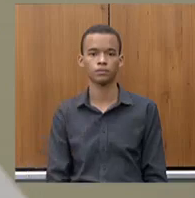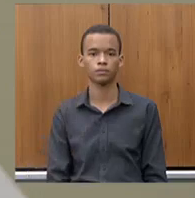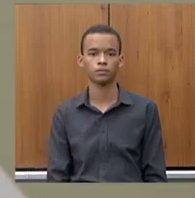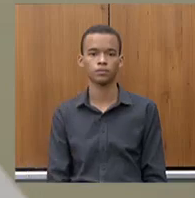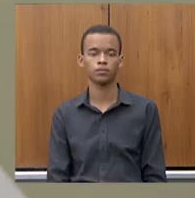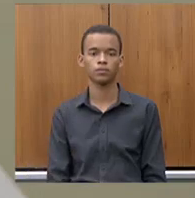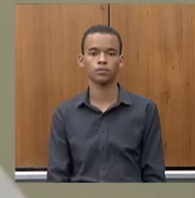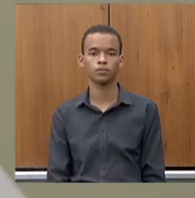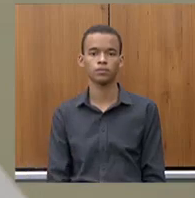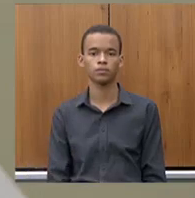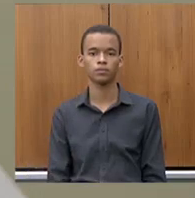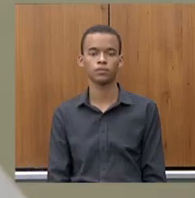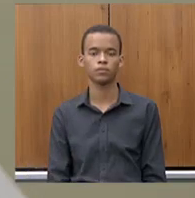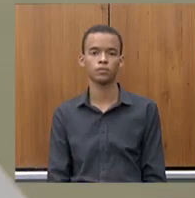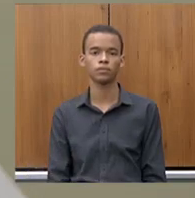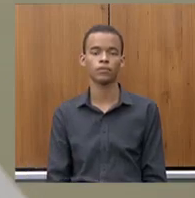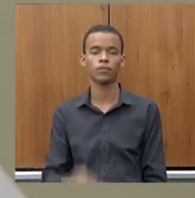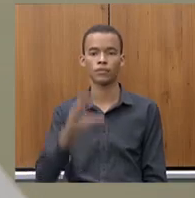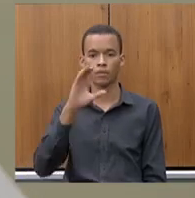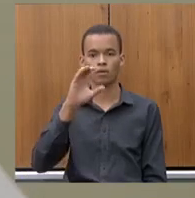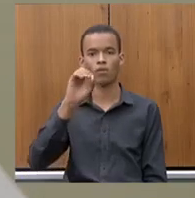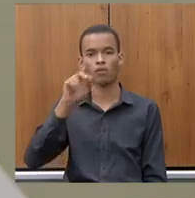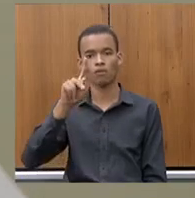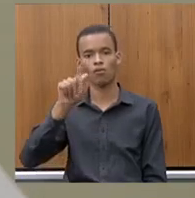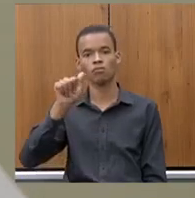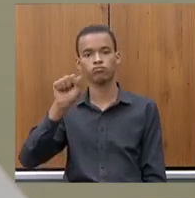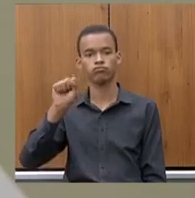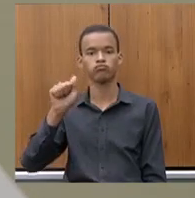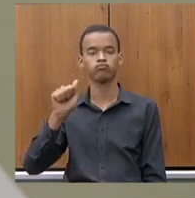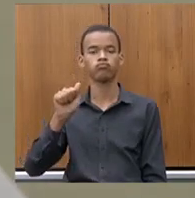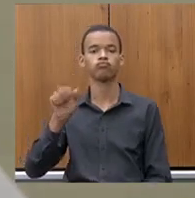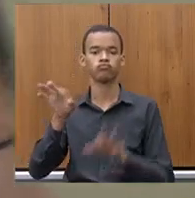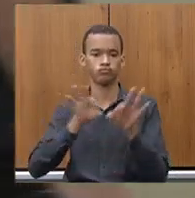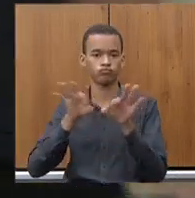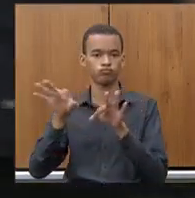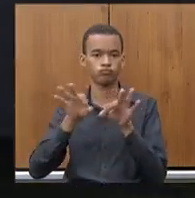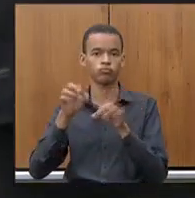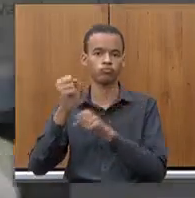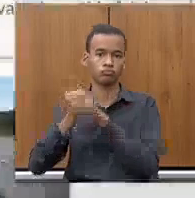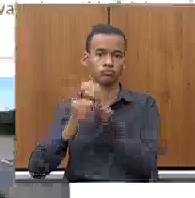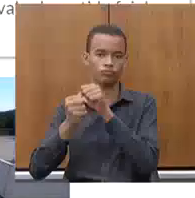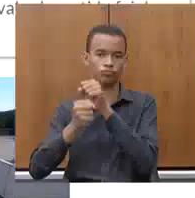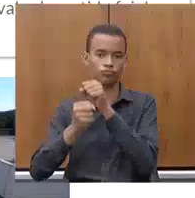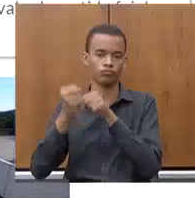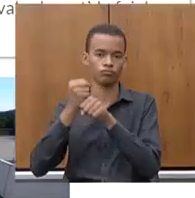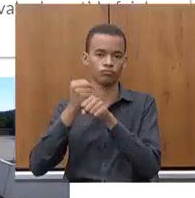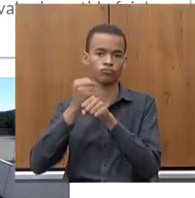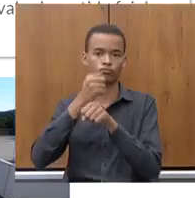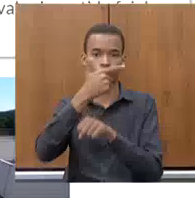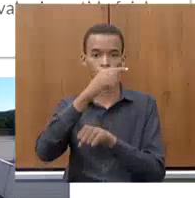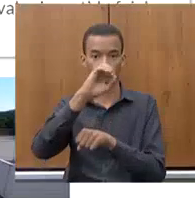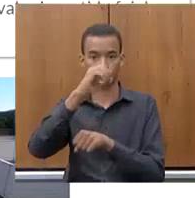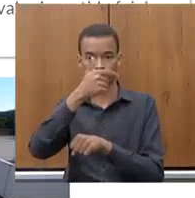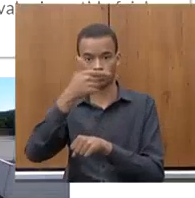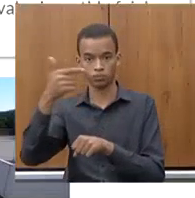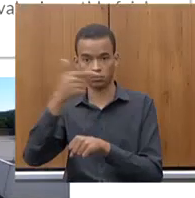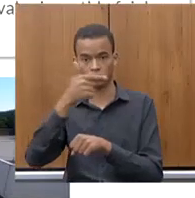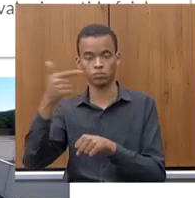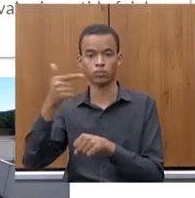A Copasa está com uma previsão de investimento ainda para 2022 de 1,2 bilhão